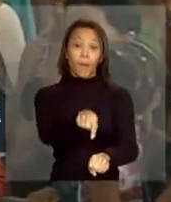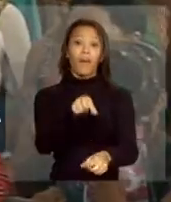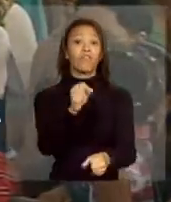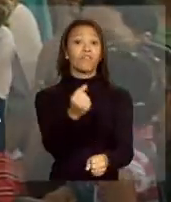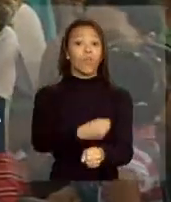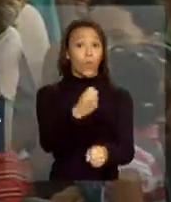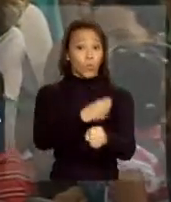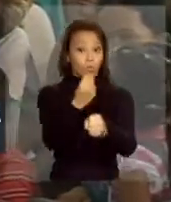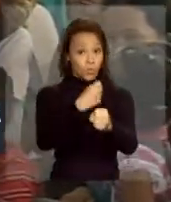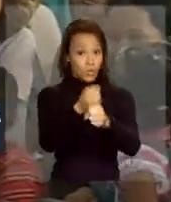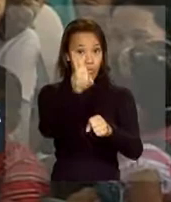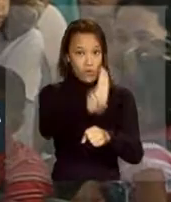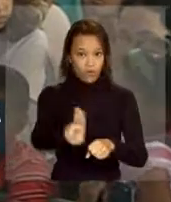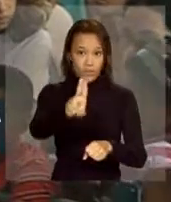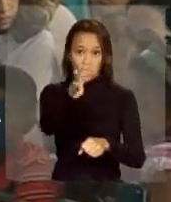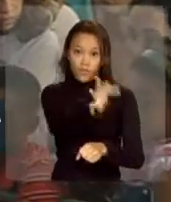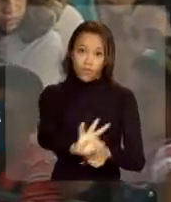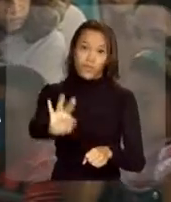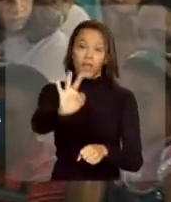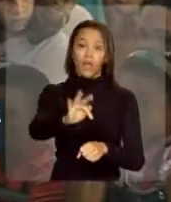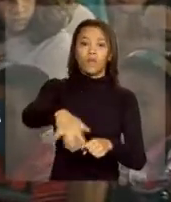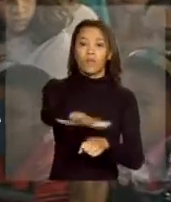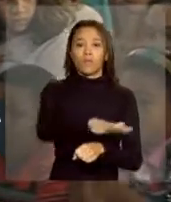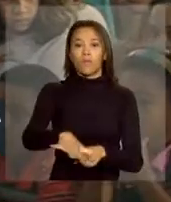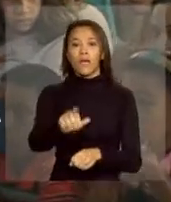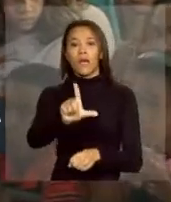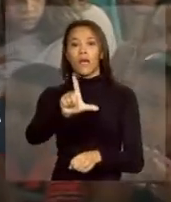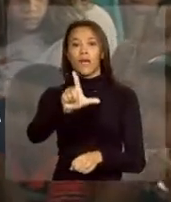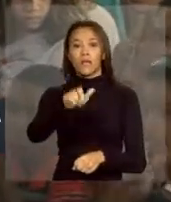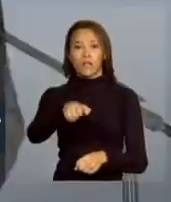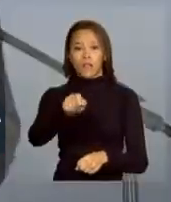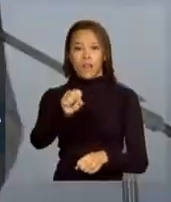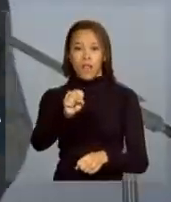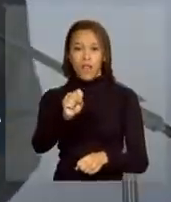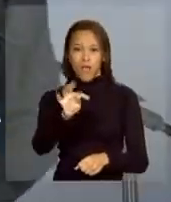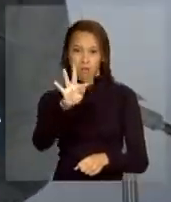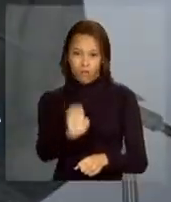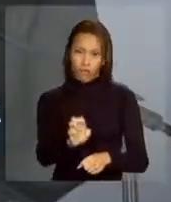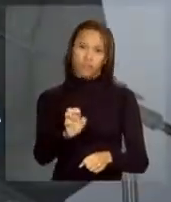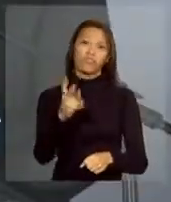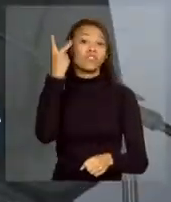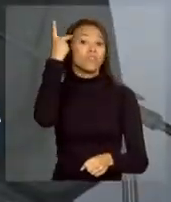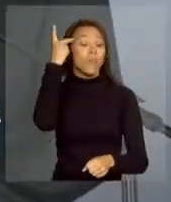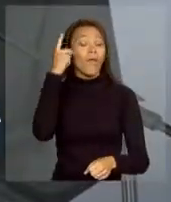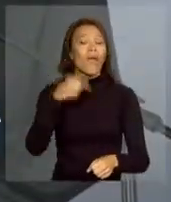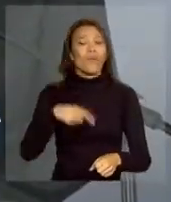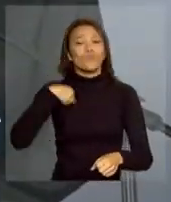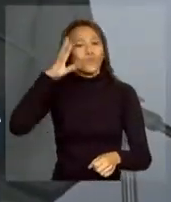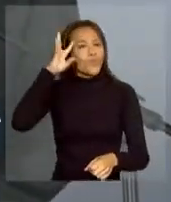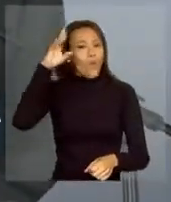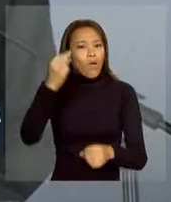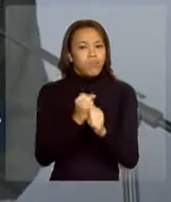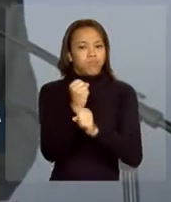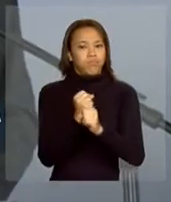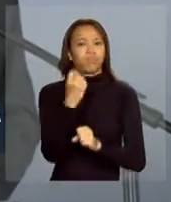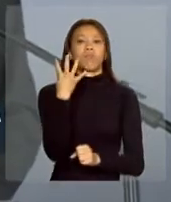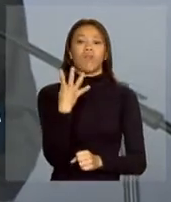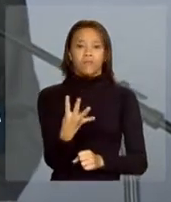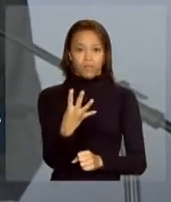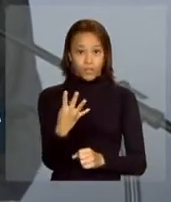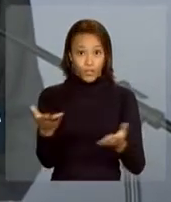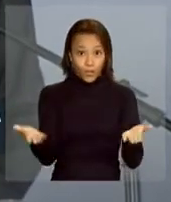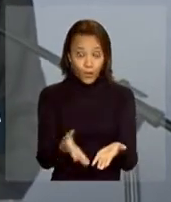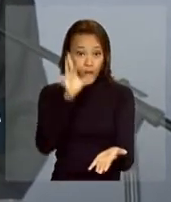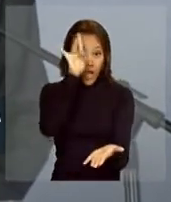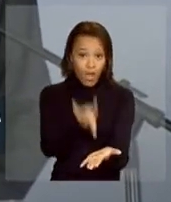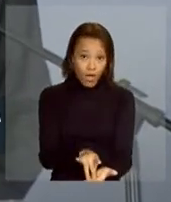fazer a Universidade Federal da Zona Leste. Um sonho de quatro anos que começa hoje a virar